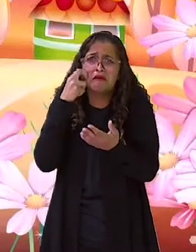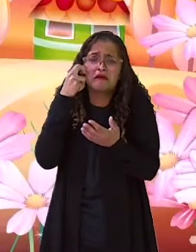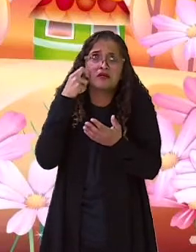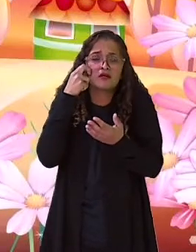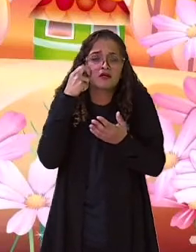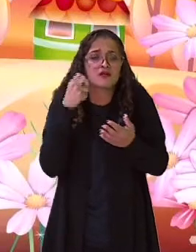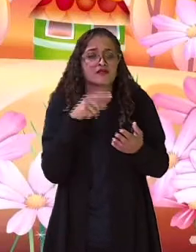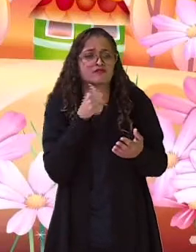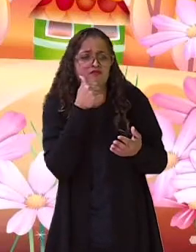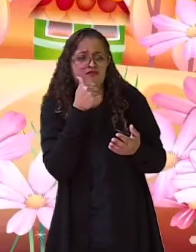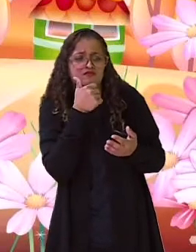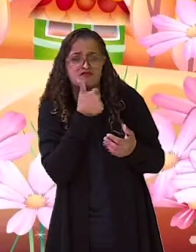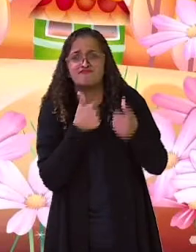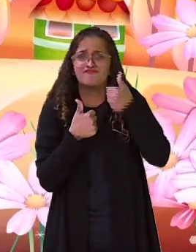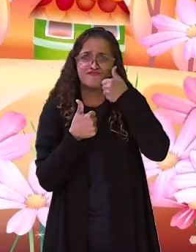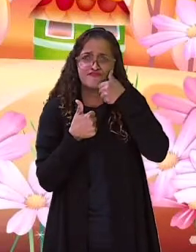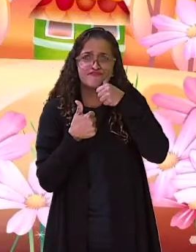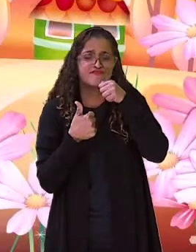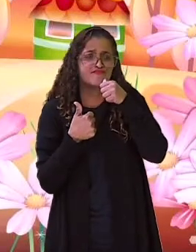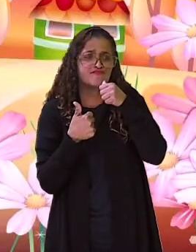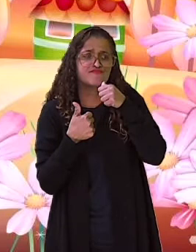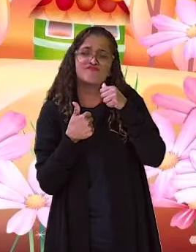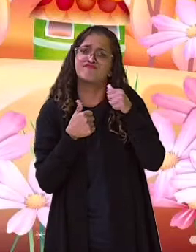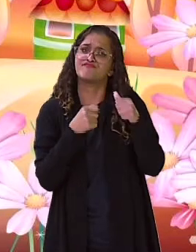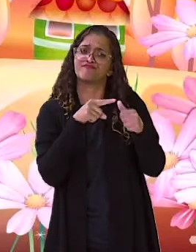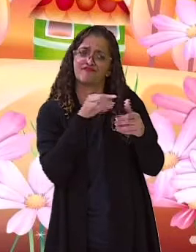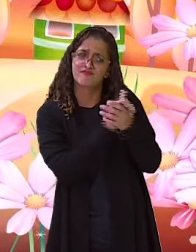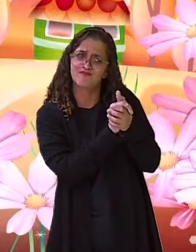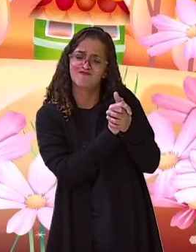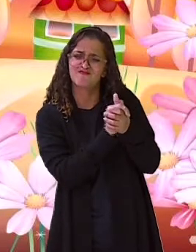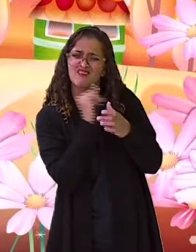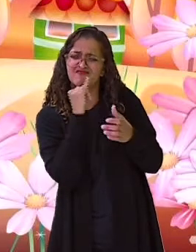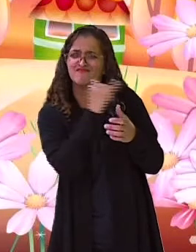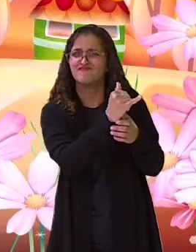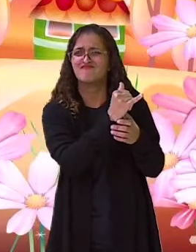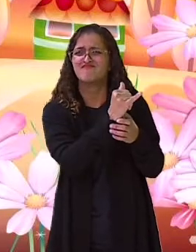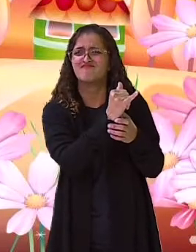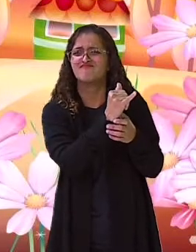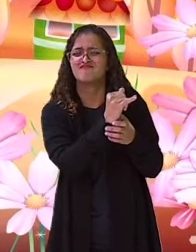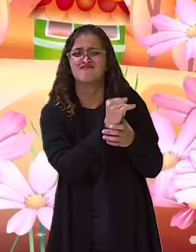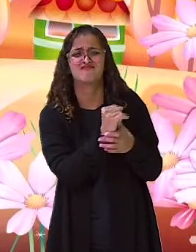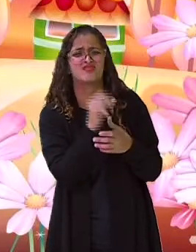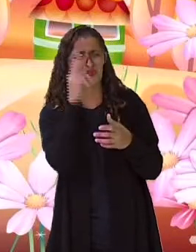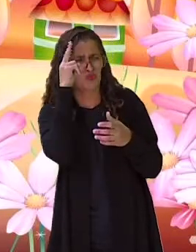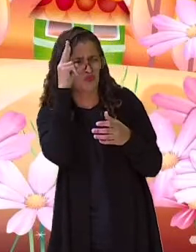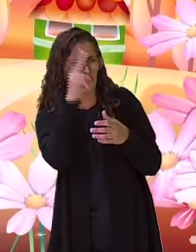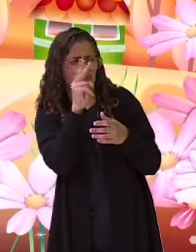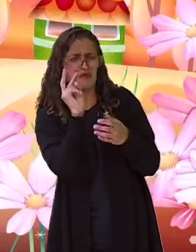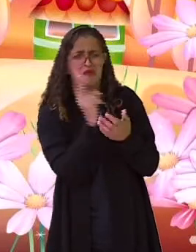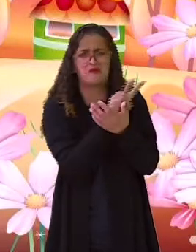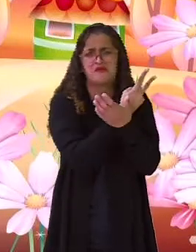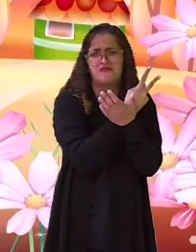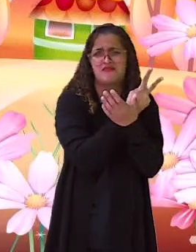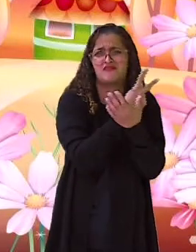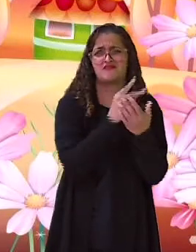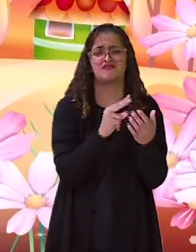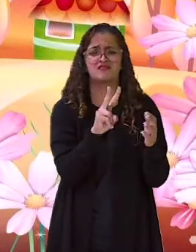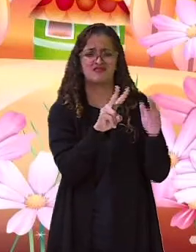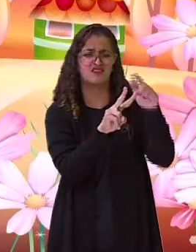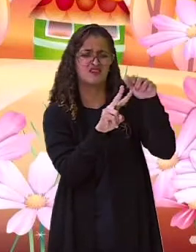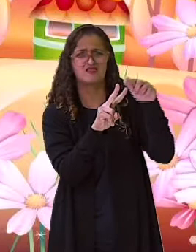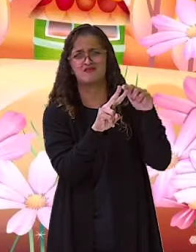Preferiu não contar nada para a moeda, nem das duas moças, muito menos das dez moedas de ouro.